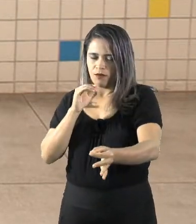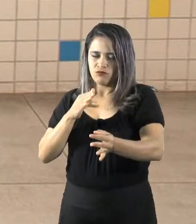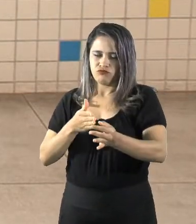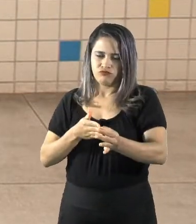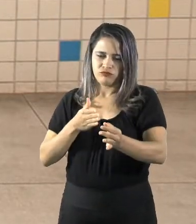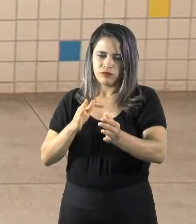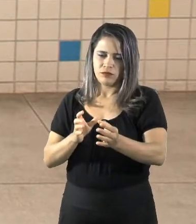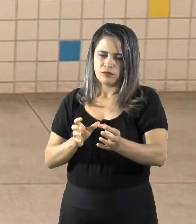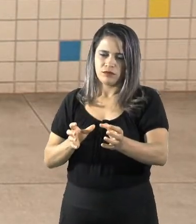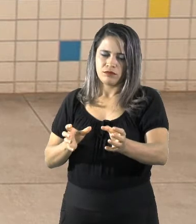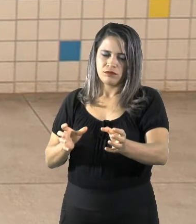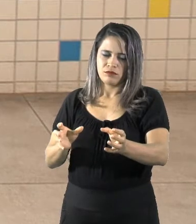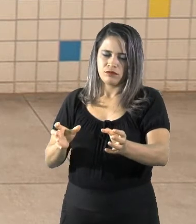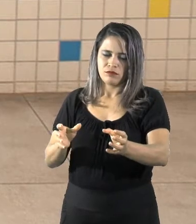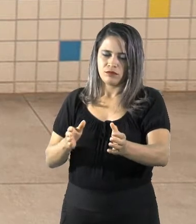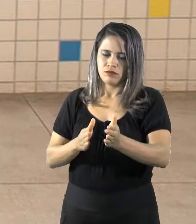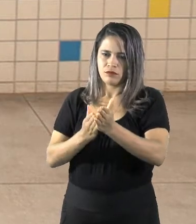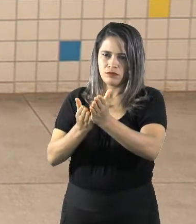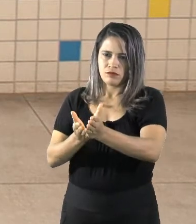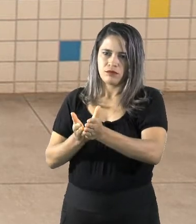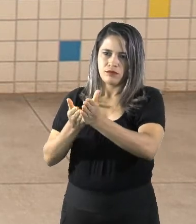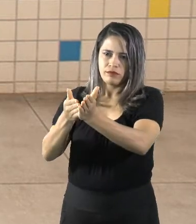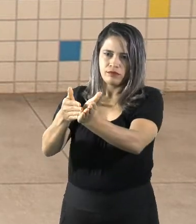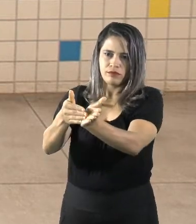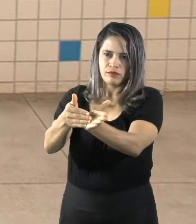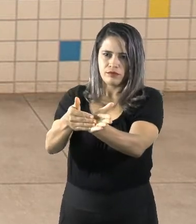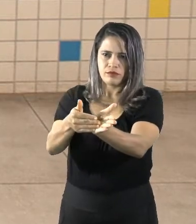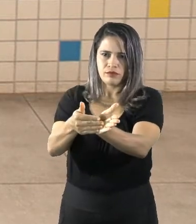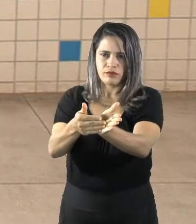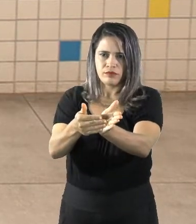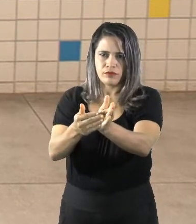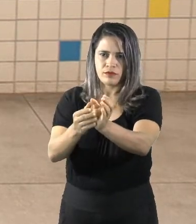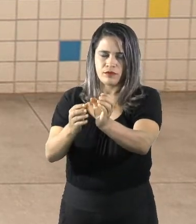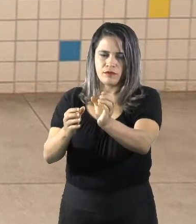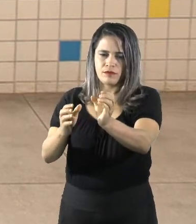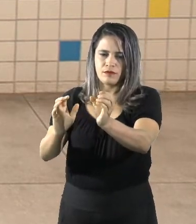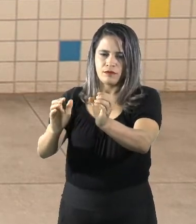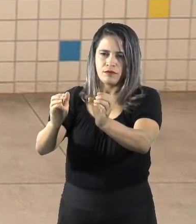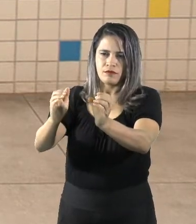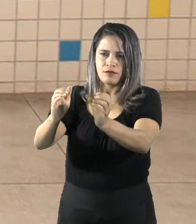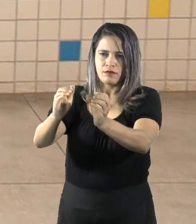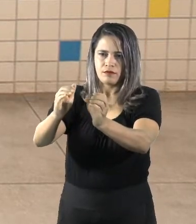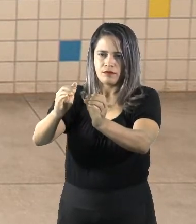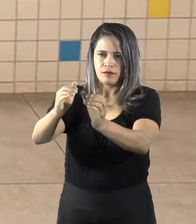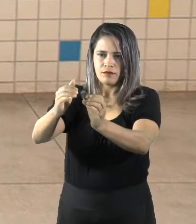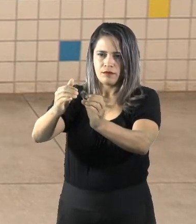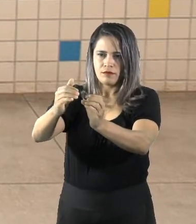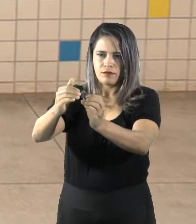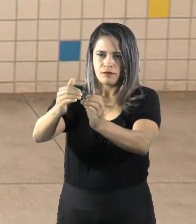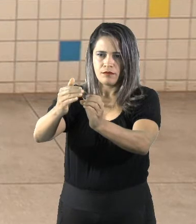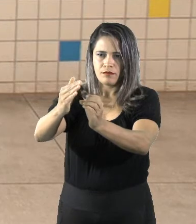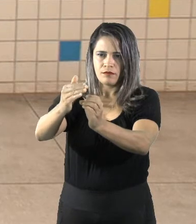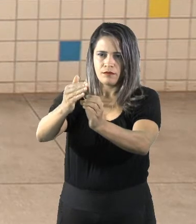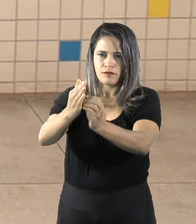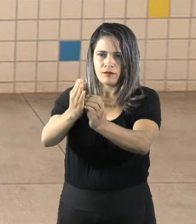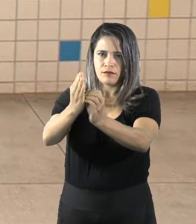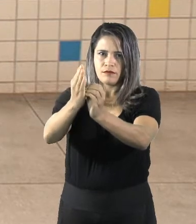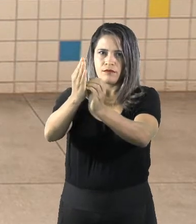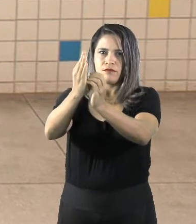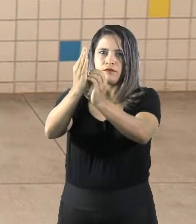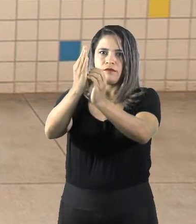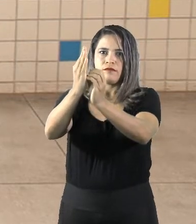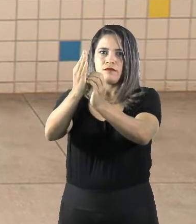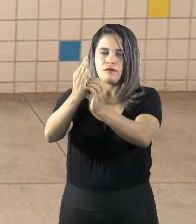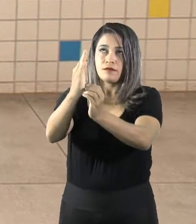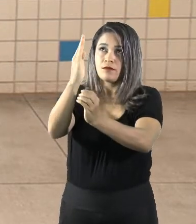girando em torno da Terra, nós imaginamos a Terra aqui, o navio aqui. A gente vai girando, o que aparece? A coisa mais alta no navio, nesse caso, era o